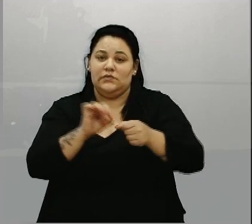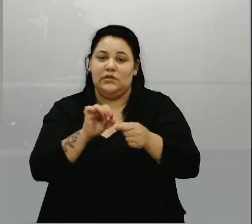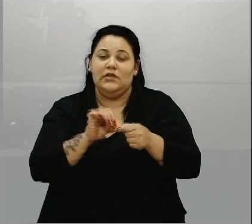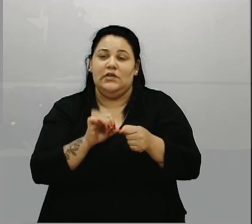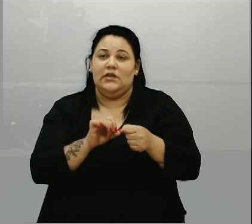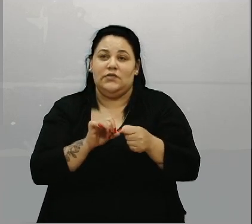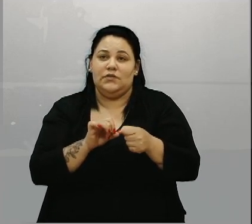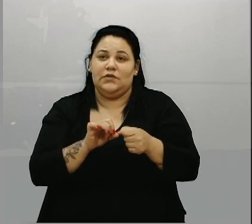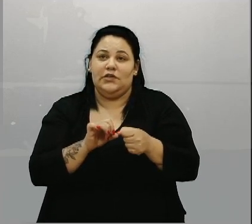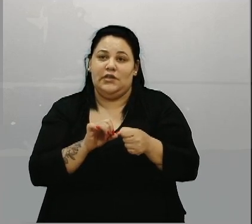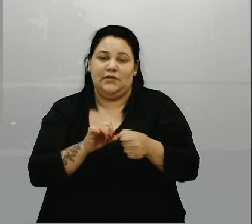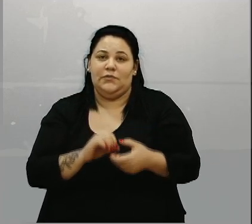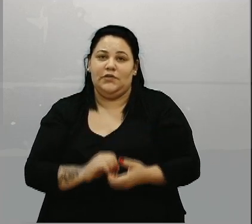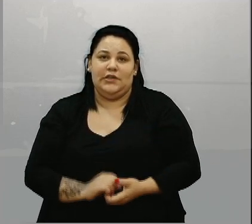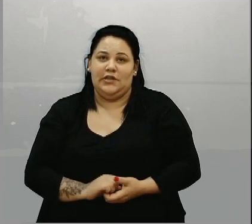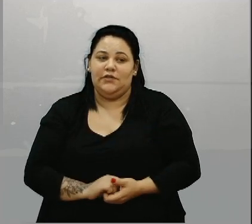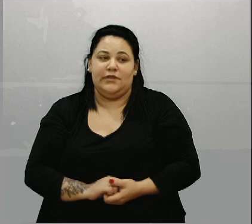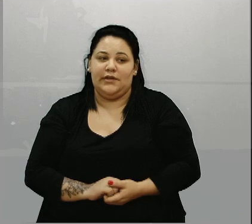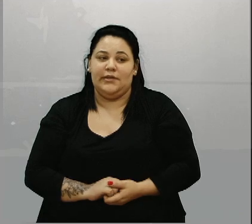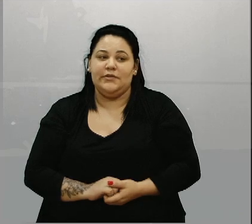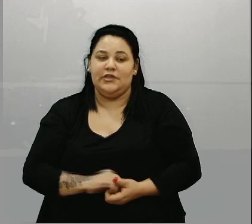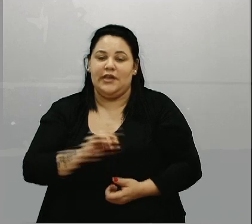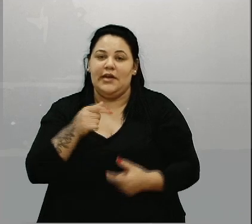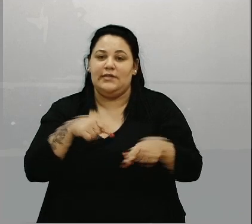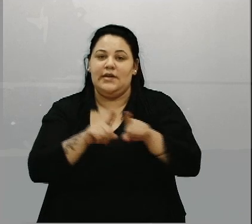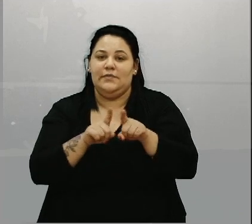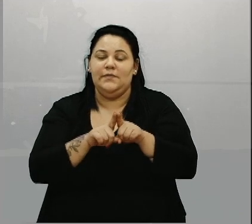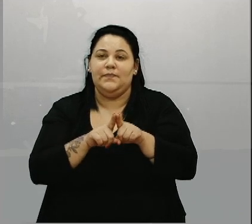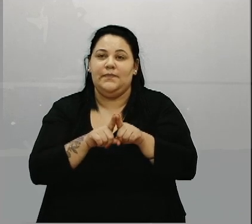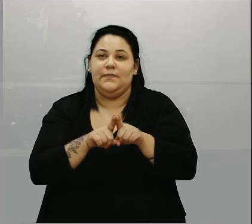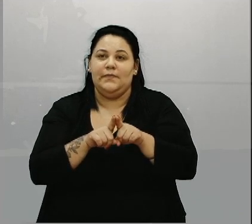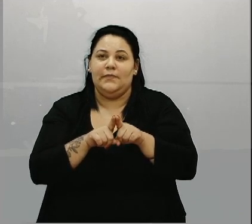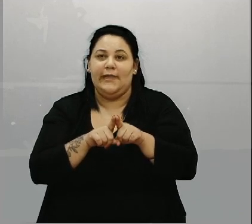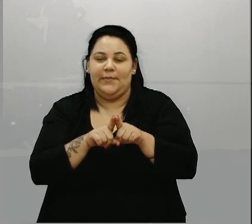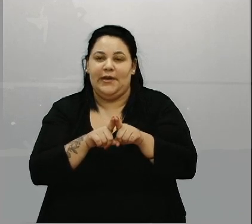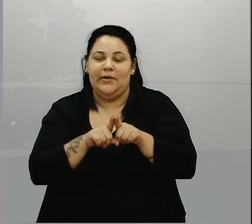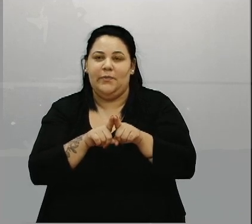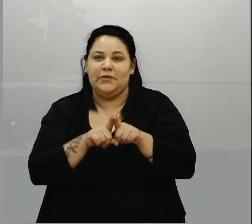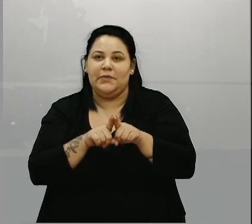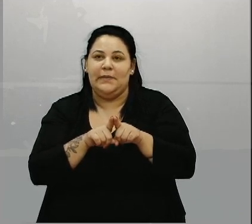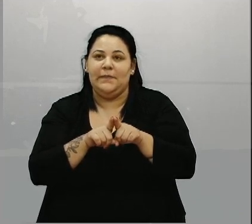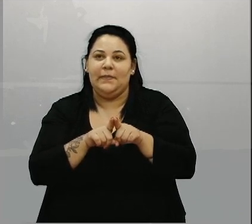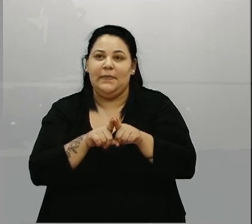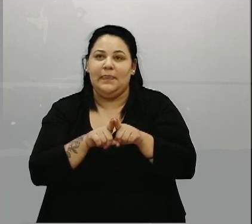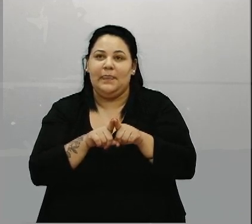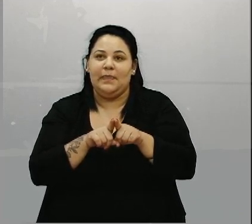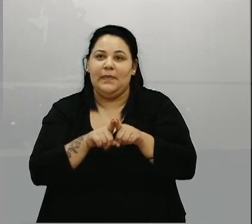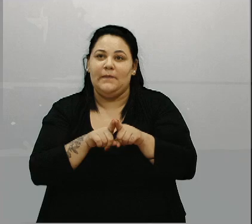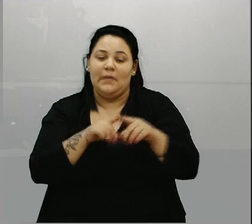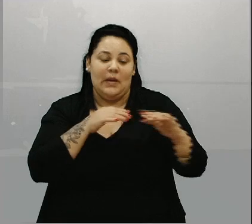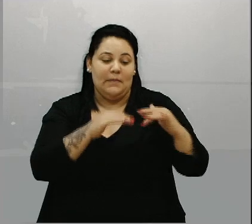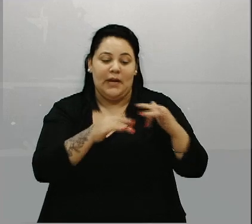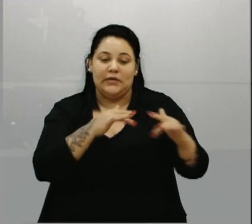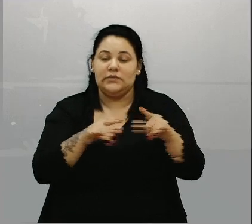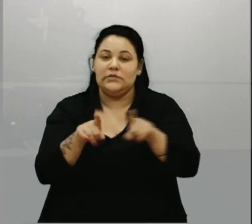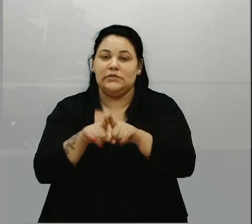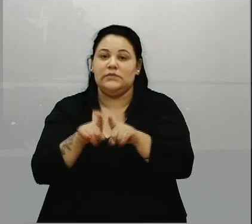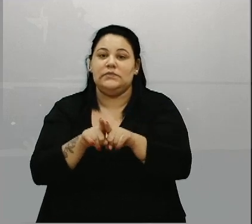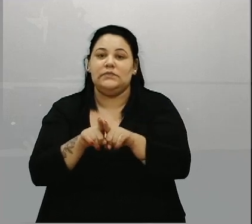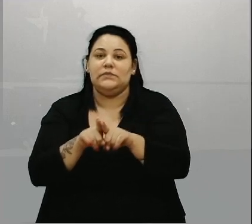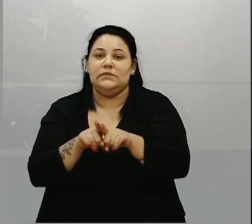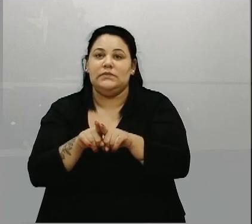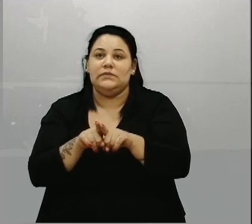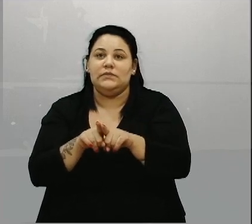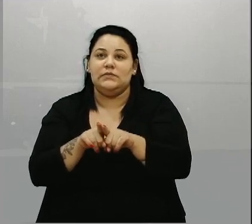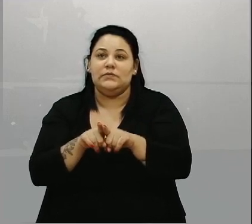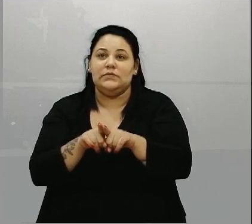rápido porque tem uma grande quantidade de máquinas. Teve máquinas que ele estava falando que foi buscado lá no Rio de Janeiro,